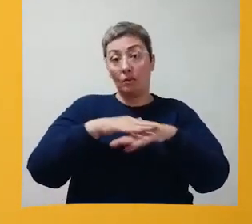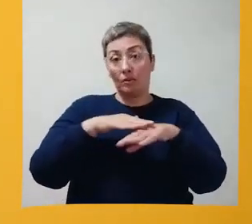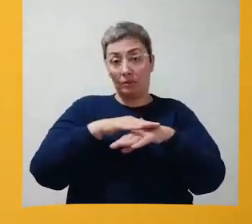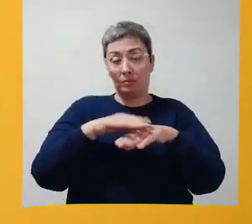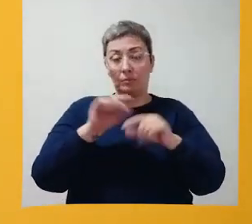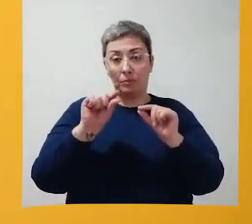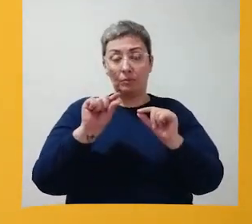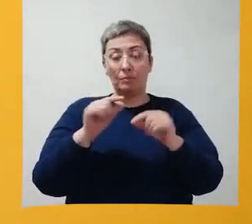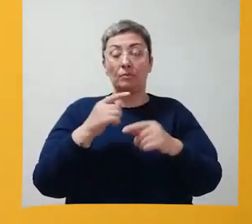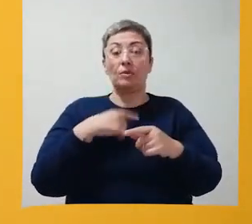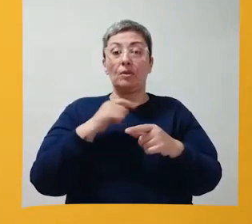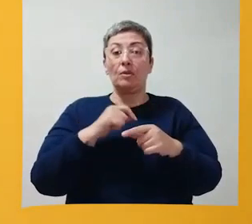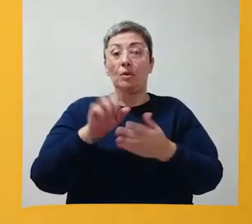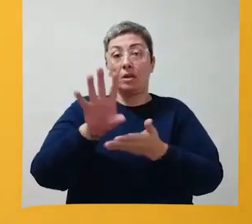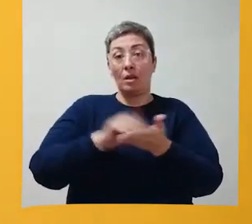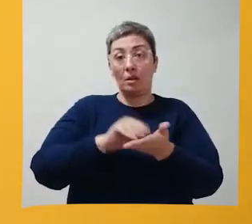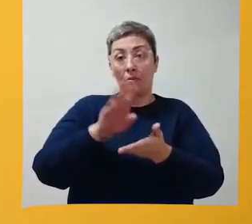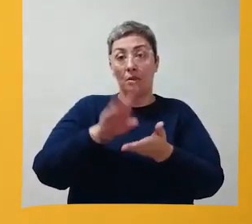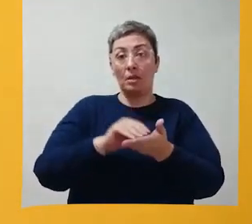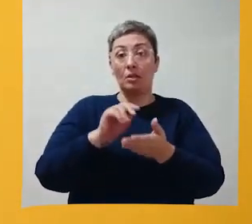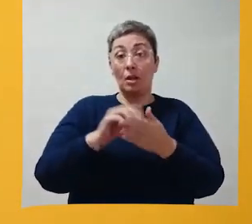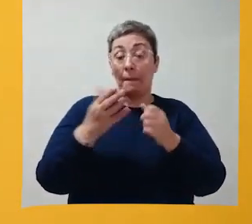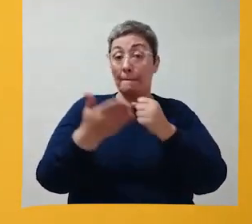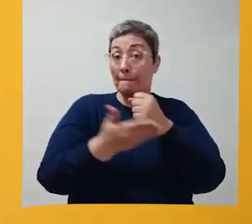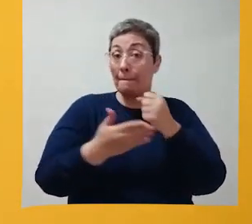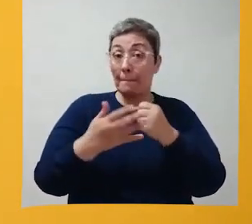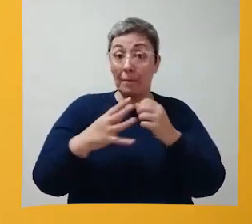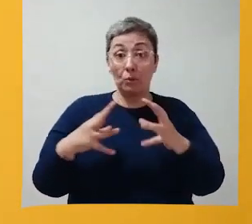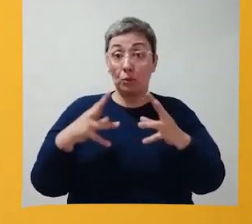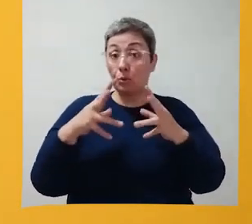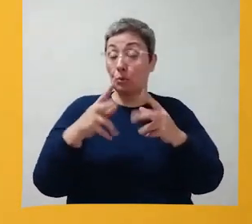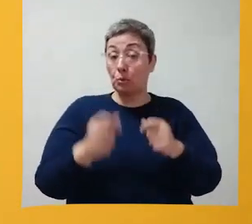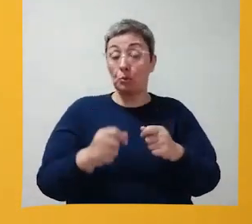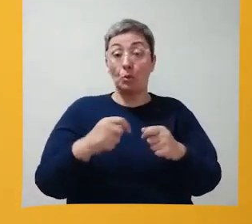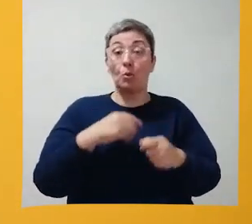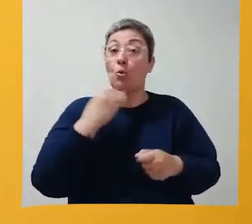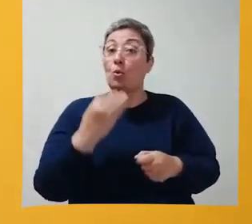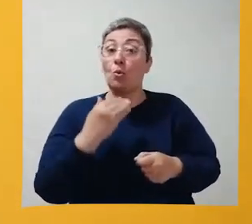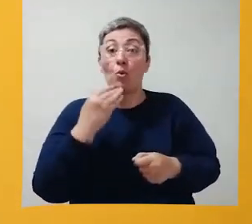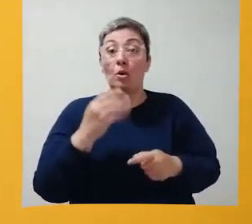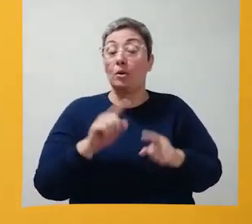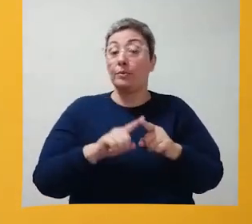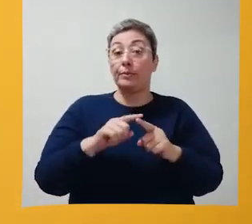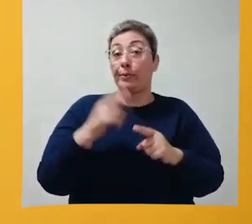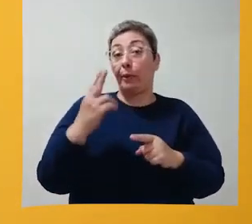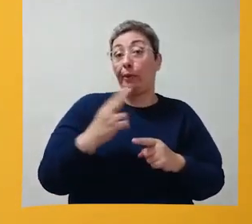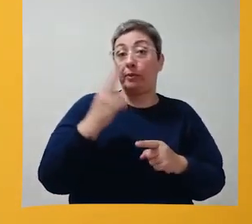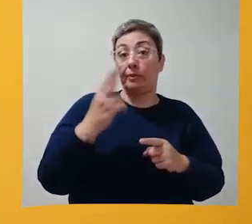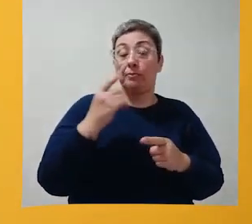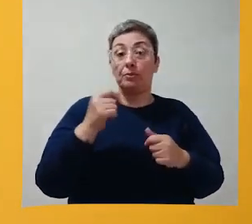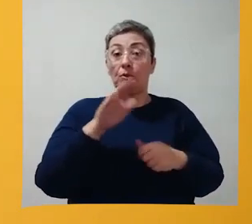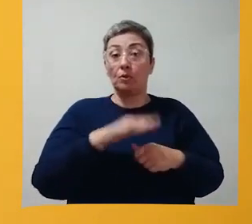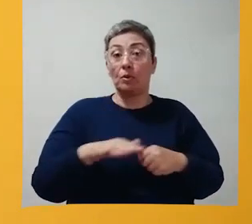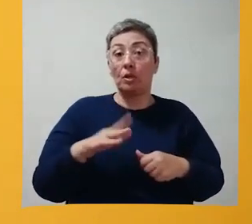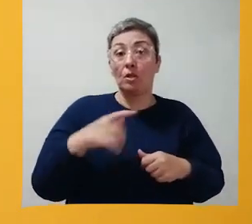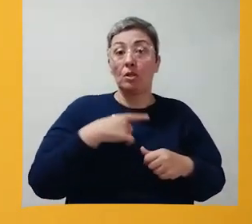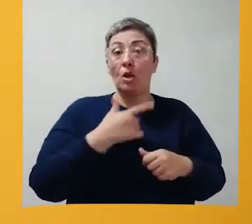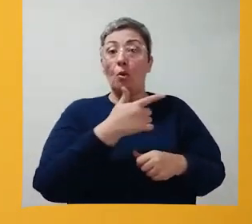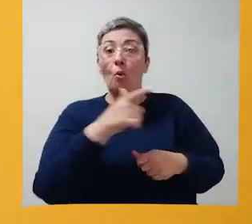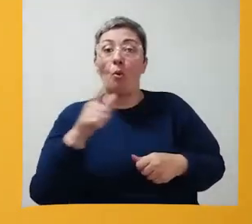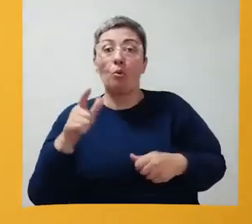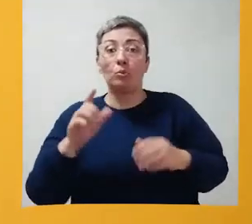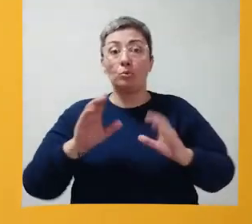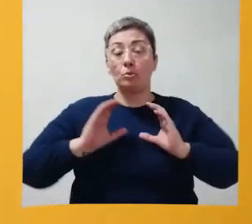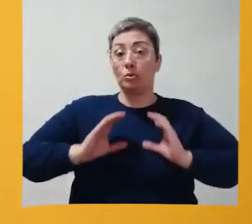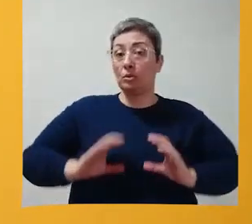conversar um pouquinho. Imitação é a base de tudo, não tem como eu querer que a criança tenha outros